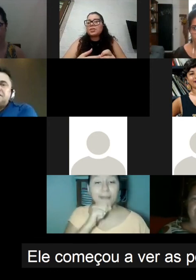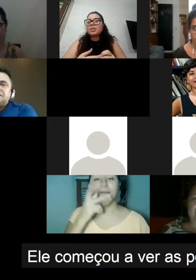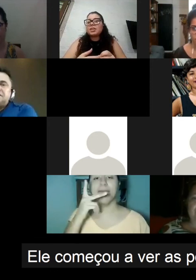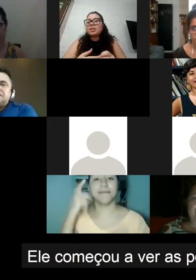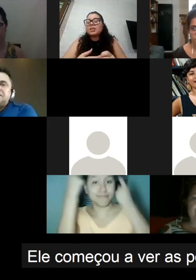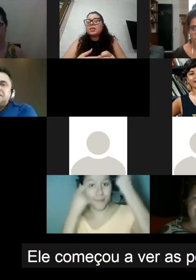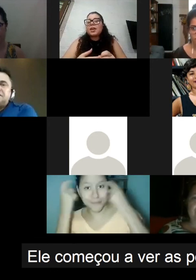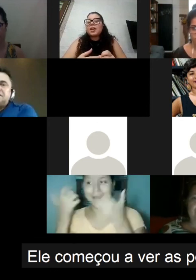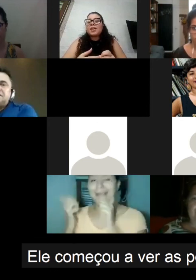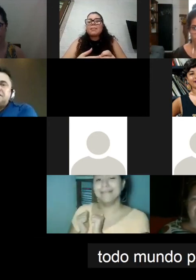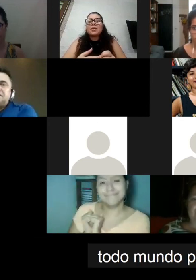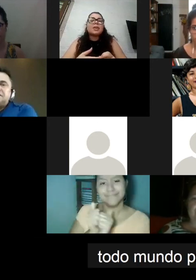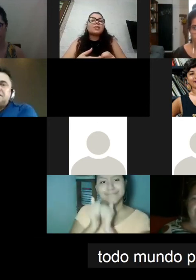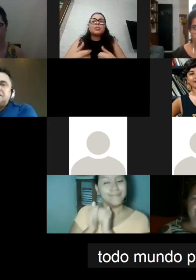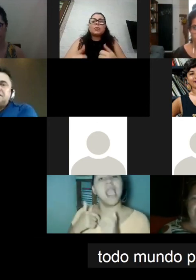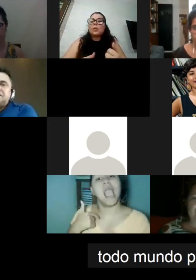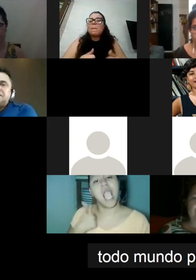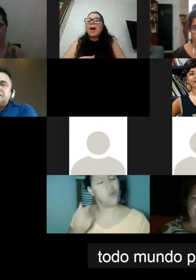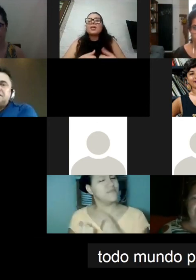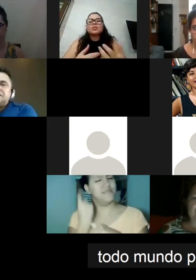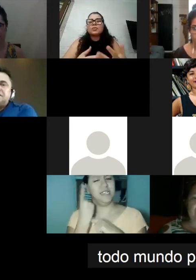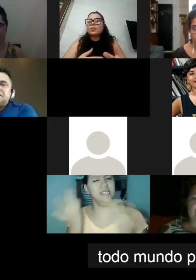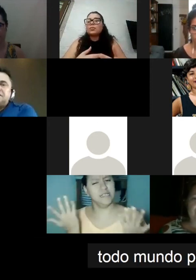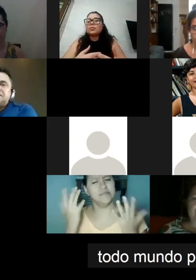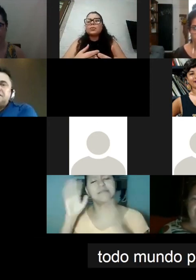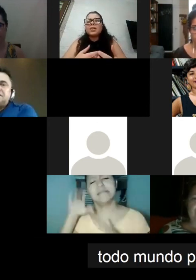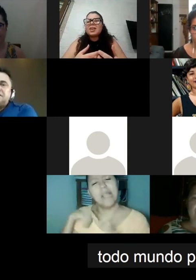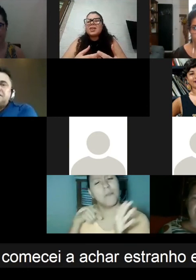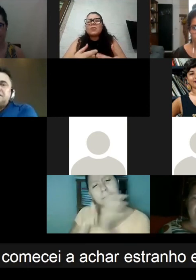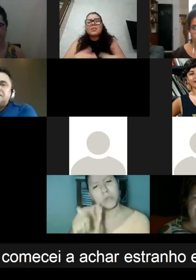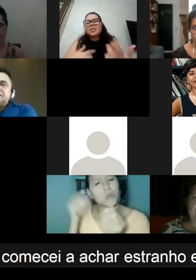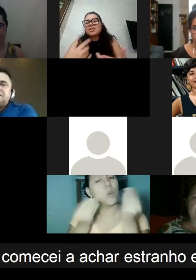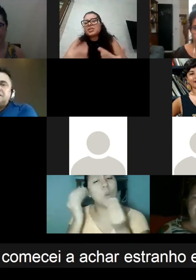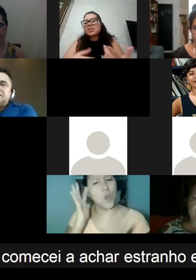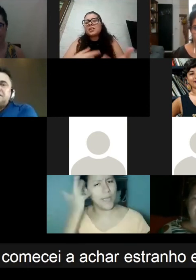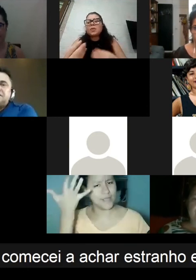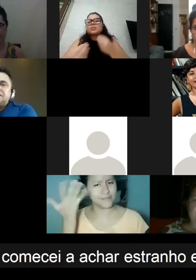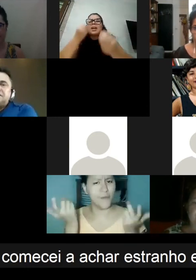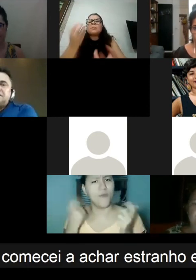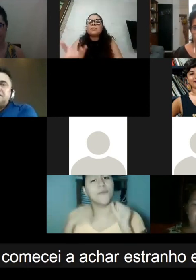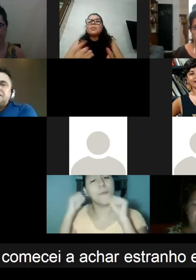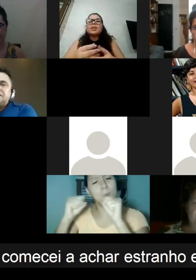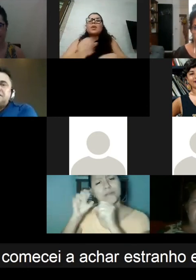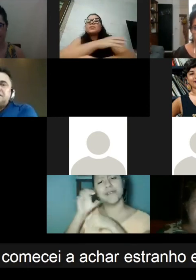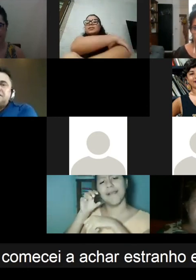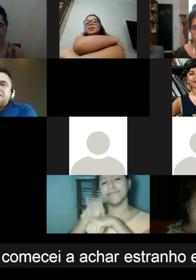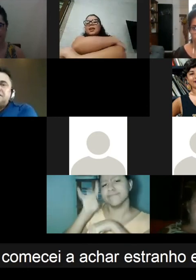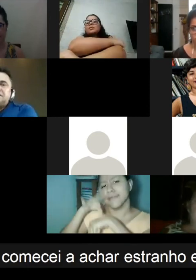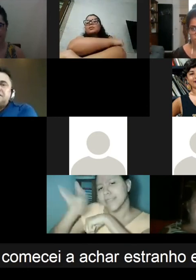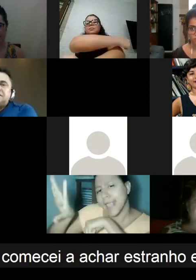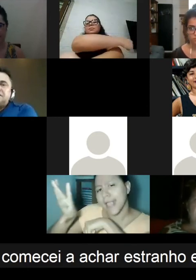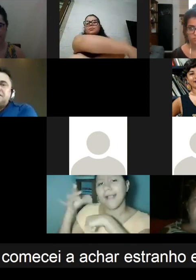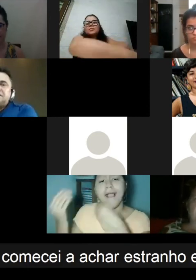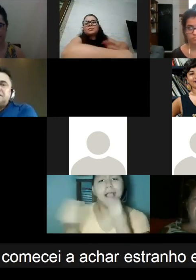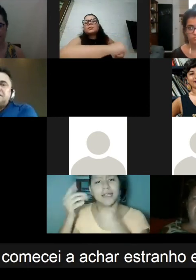covid é mãe todo mundo preocupado junto eu comecei a achar estranho perguntar o que que tá acontecendo